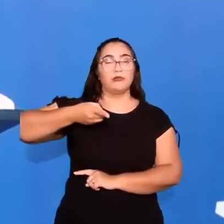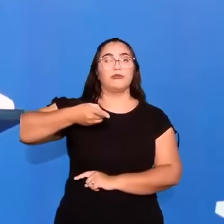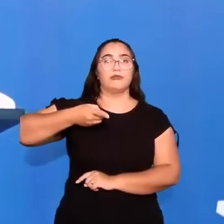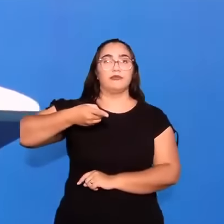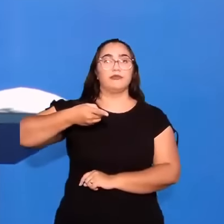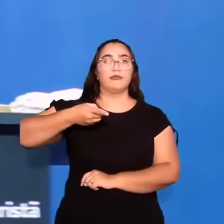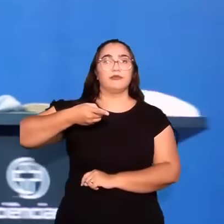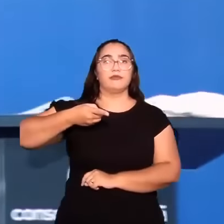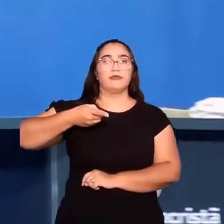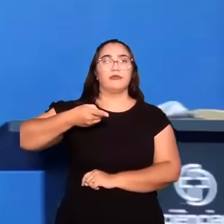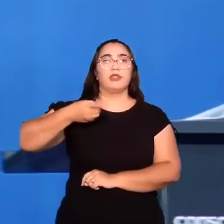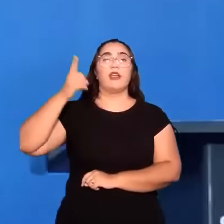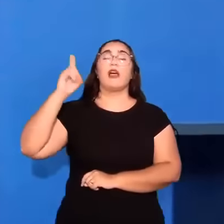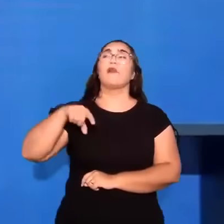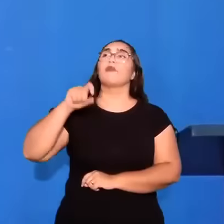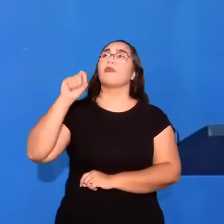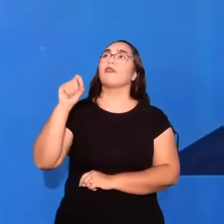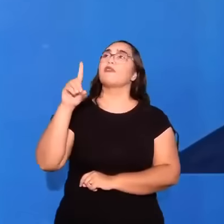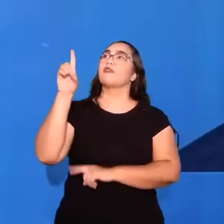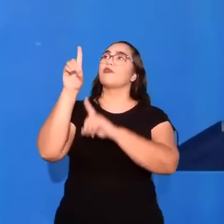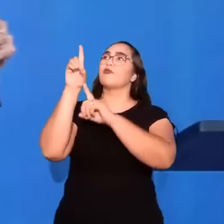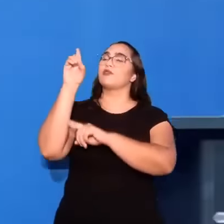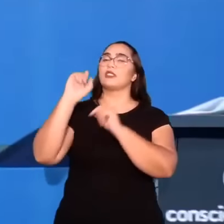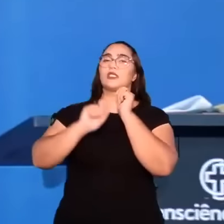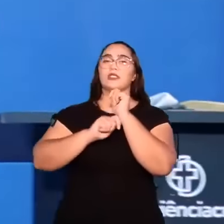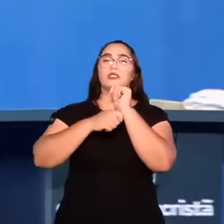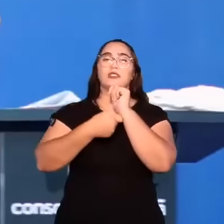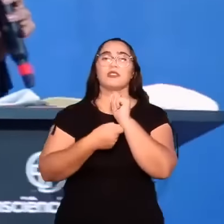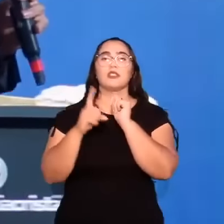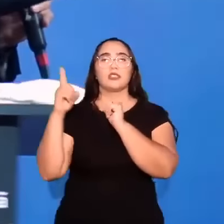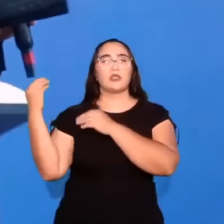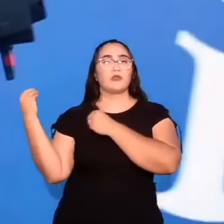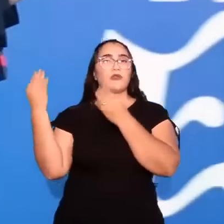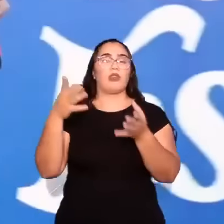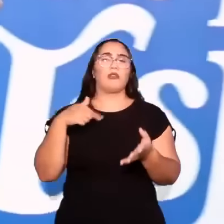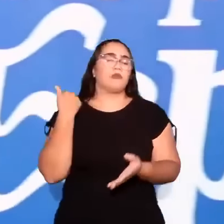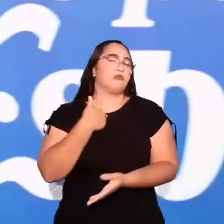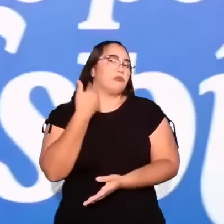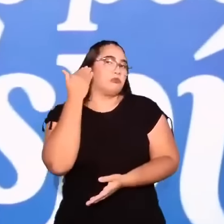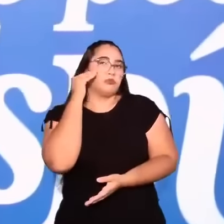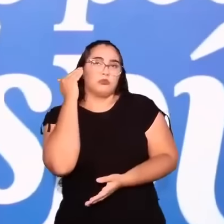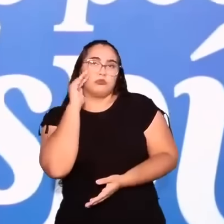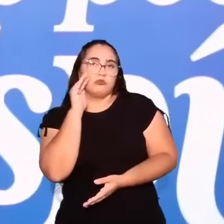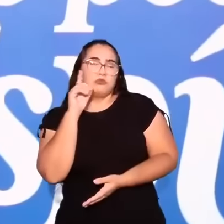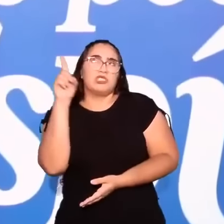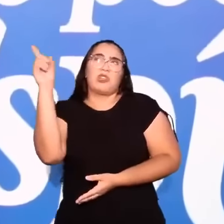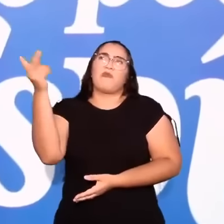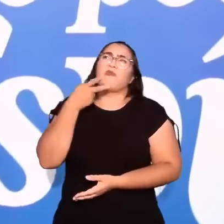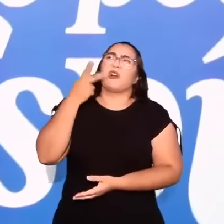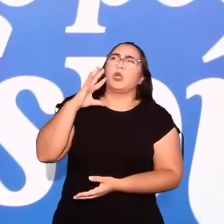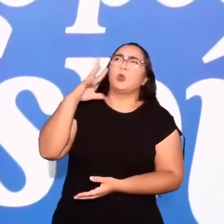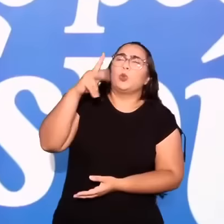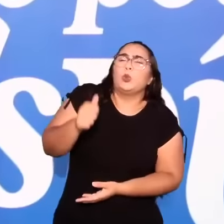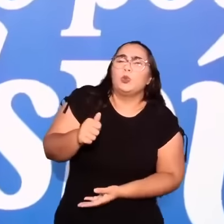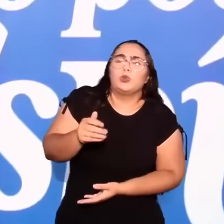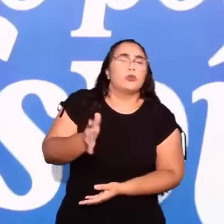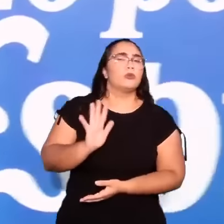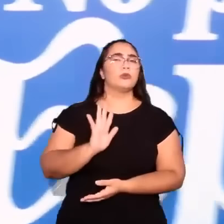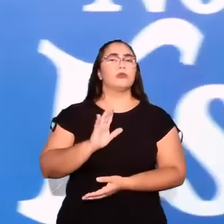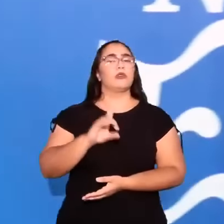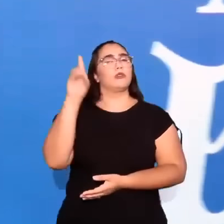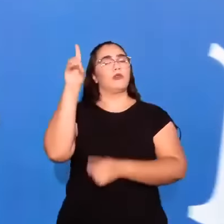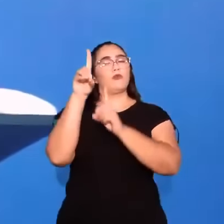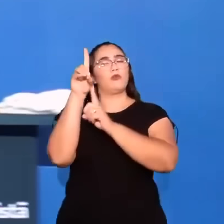Que é a sua vontade secreta. Sua providência. Que nós não sabemos. Deus não fala para nós tudo o que vai fazer. É a sua